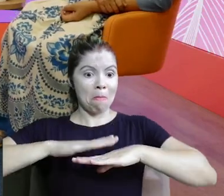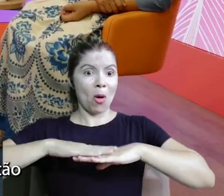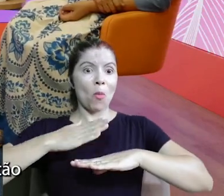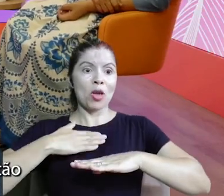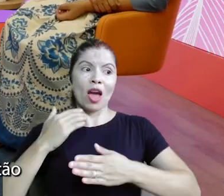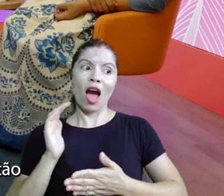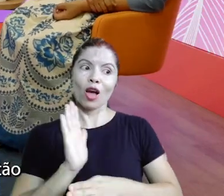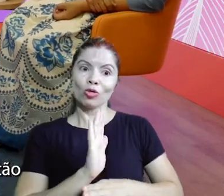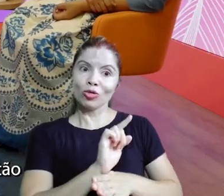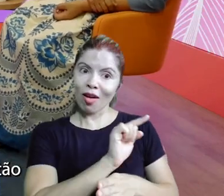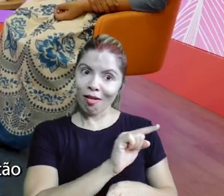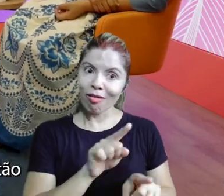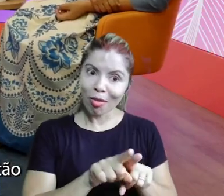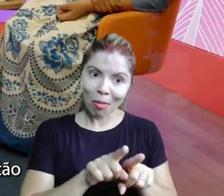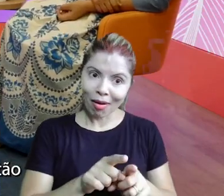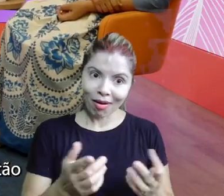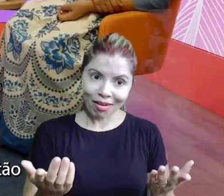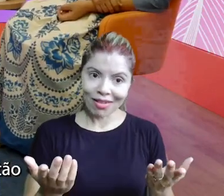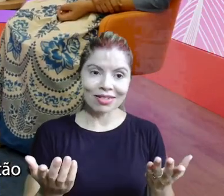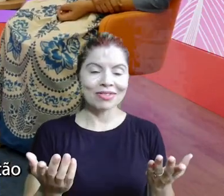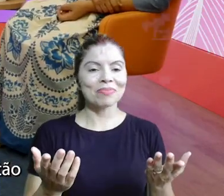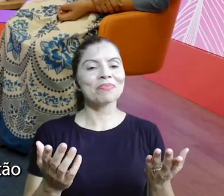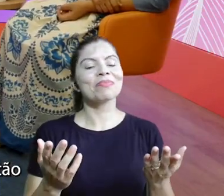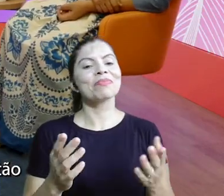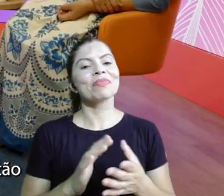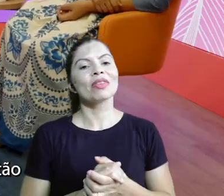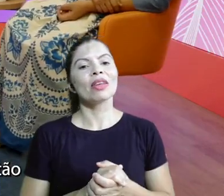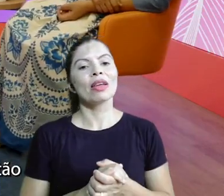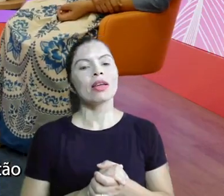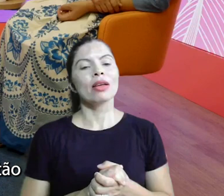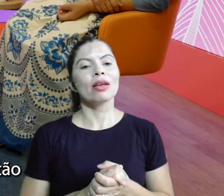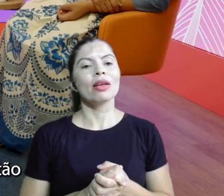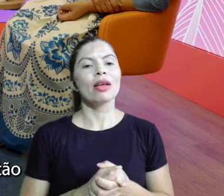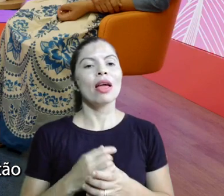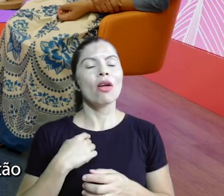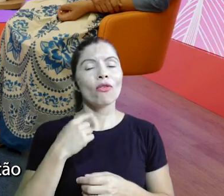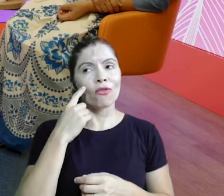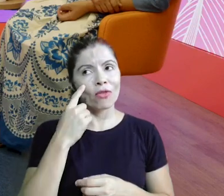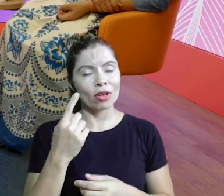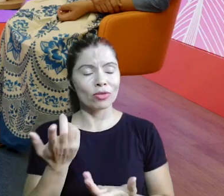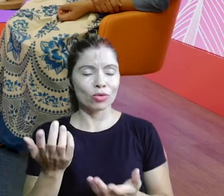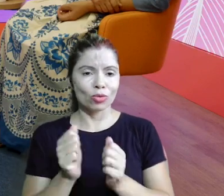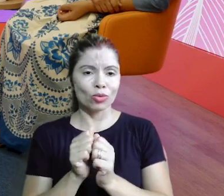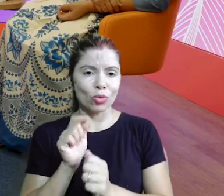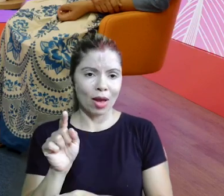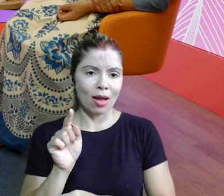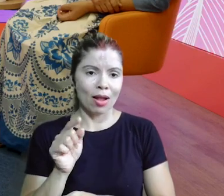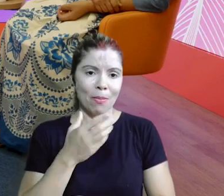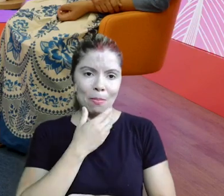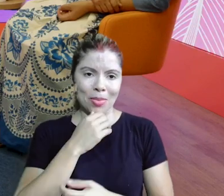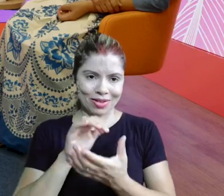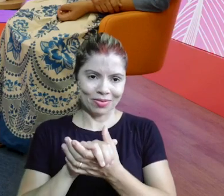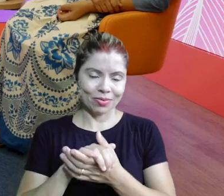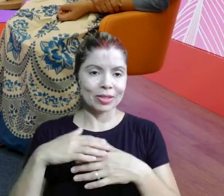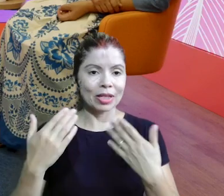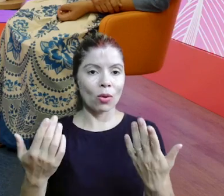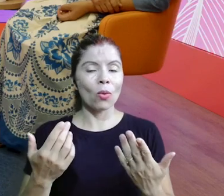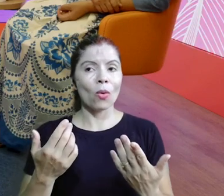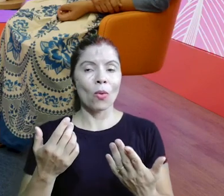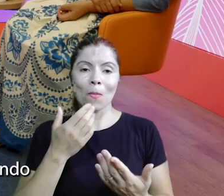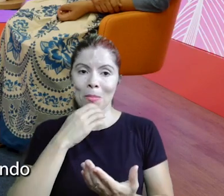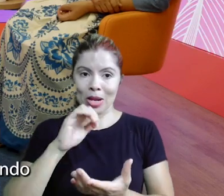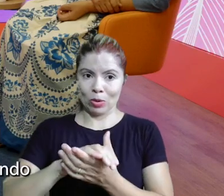instrumento. É, carrega, carrega as coisas. Não, mas eu nunca vi, então, é, eu vejo com ele. Então, foi assim,